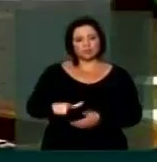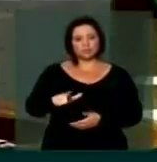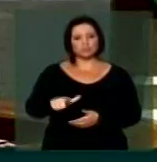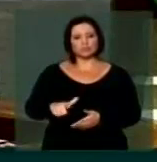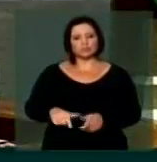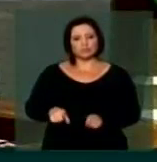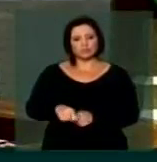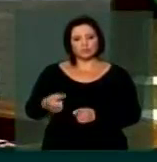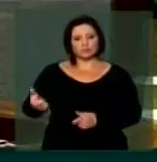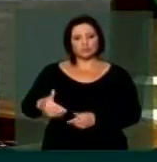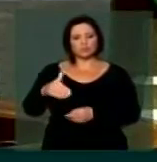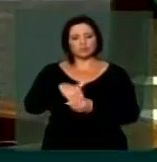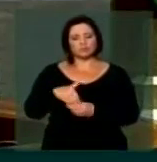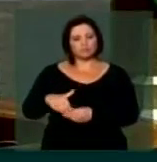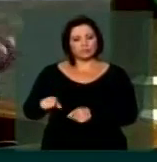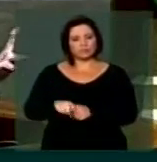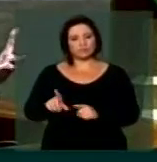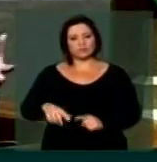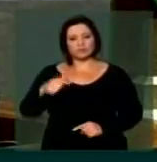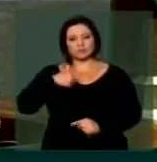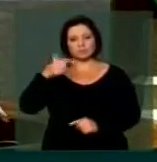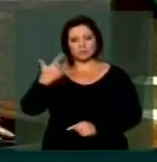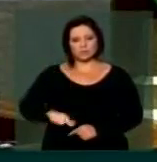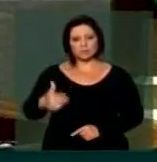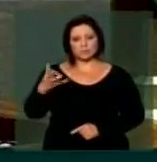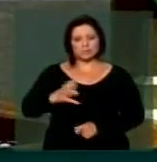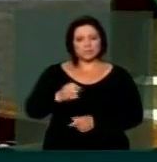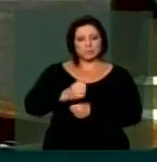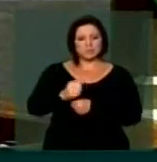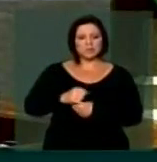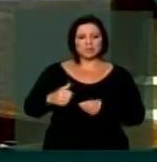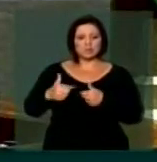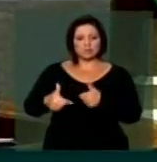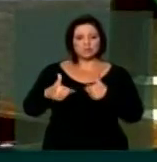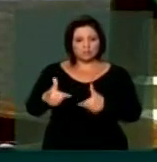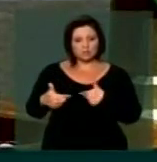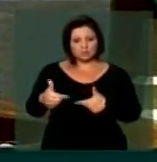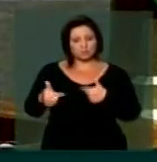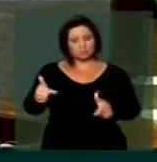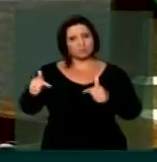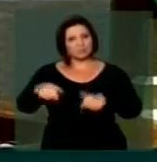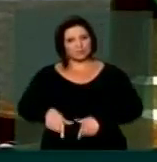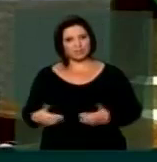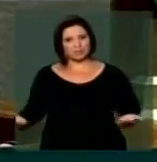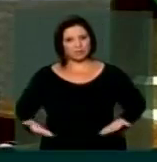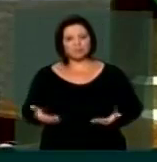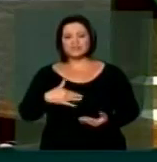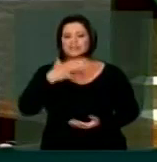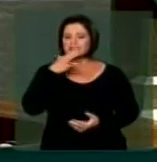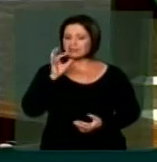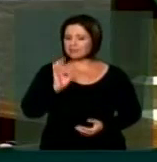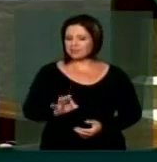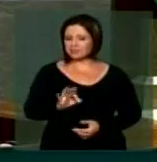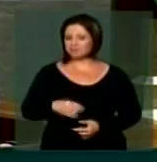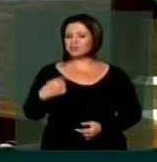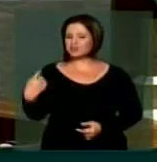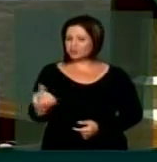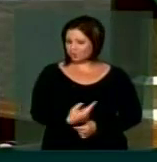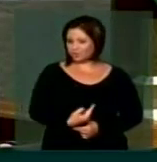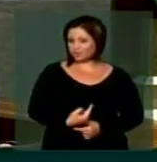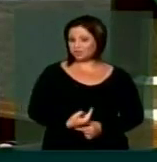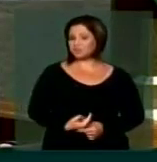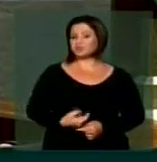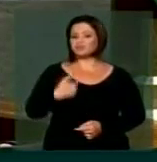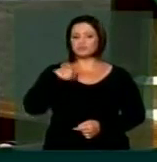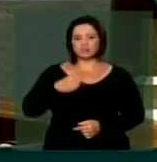para o Parlamento Brasileiro para mais quatro anos de luta e de labuta aqui dentro e tenho a certeza de que nós